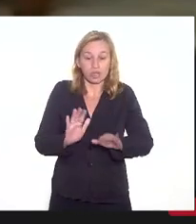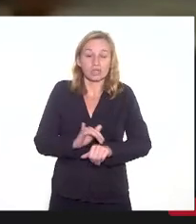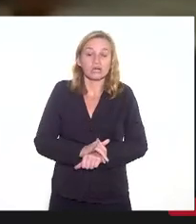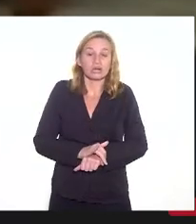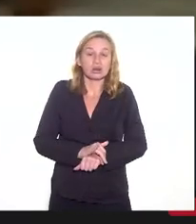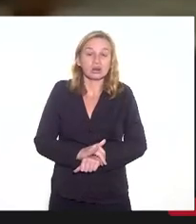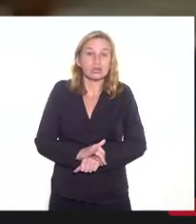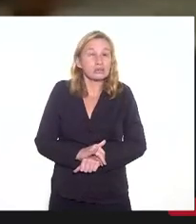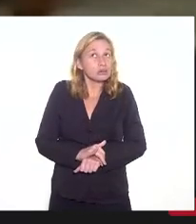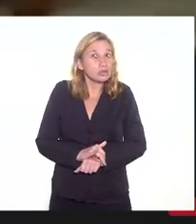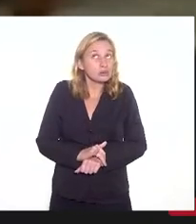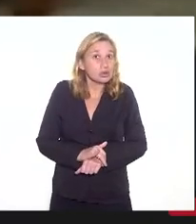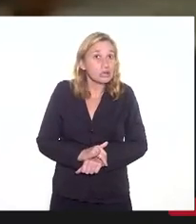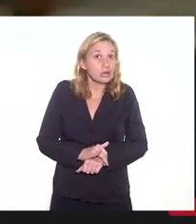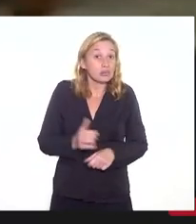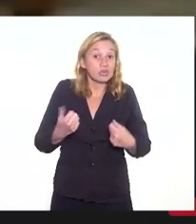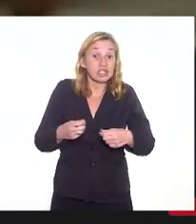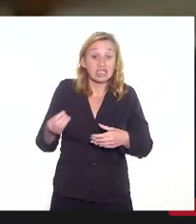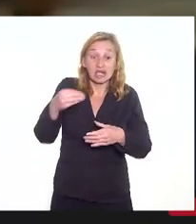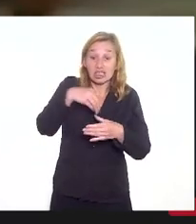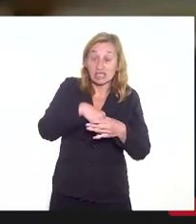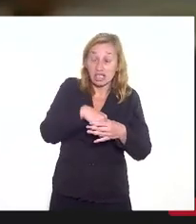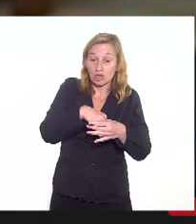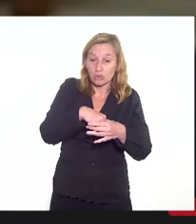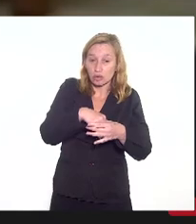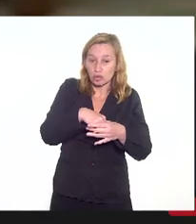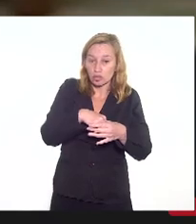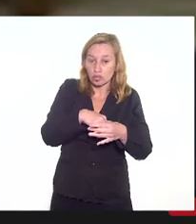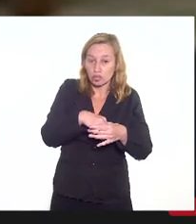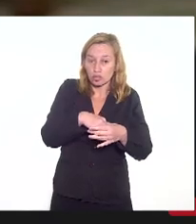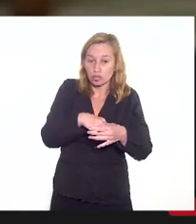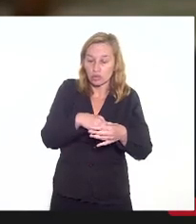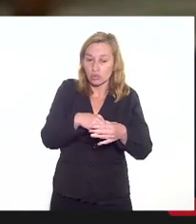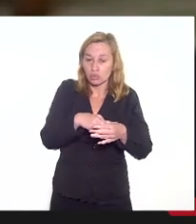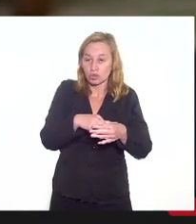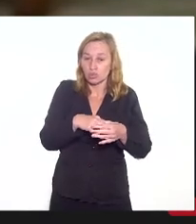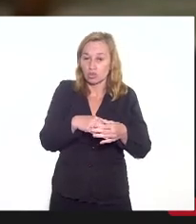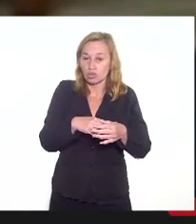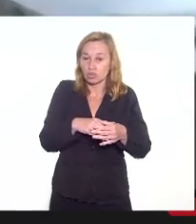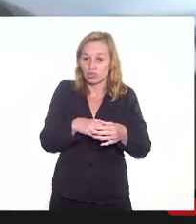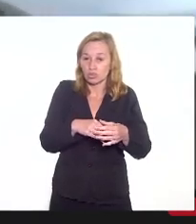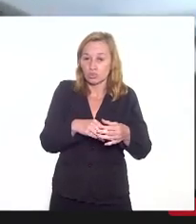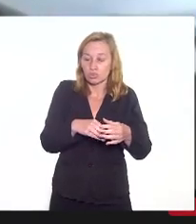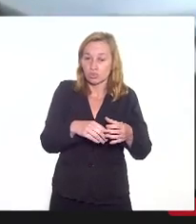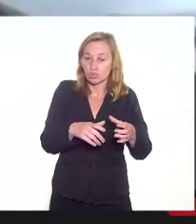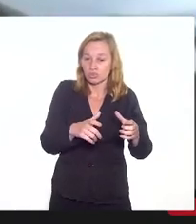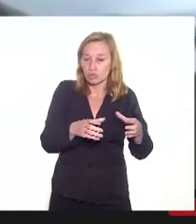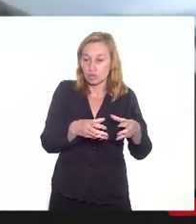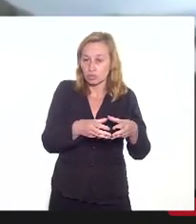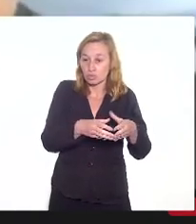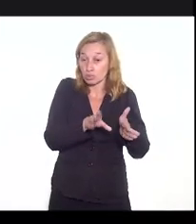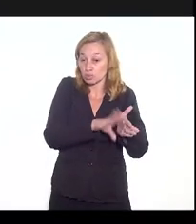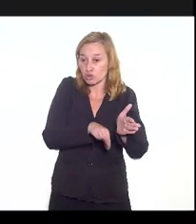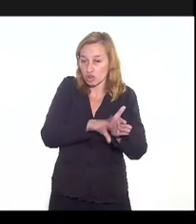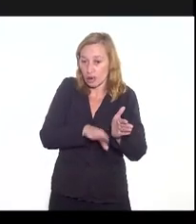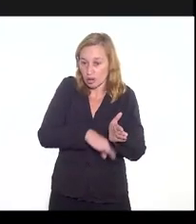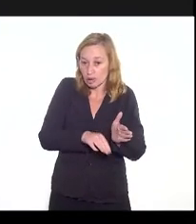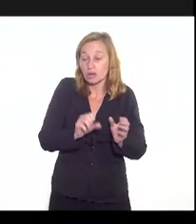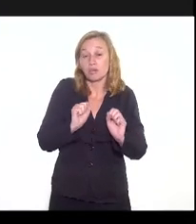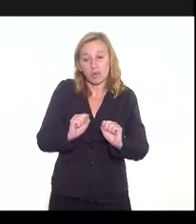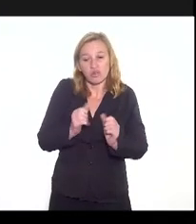Elas teriam que estar dentro do teto dos gastos. Só isso. Mas é possível se fazer. o